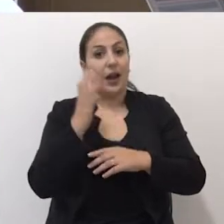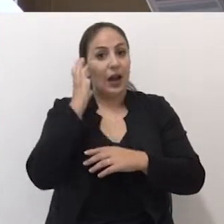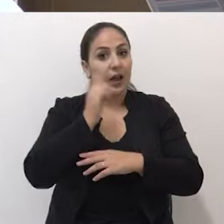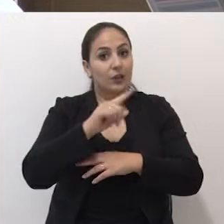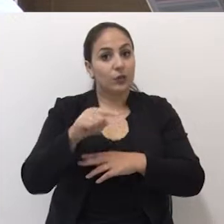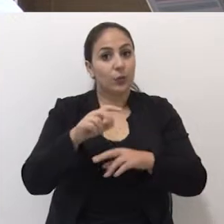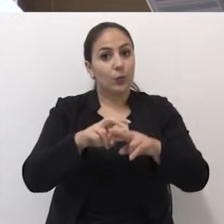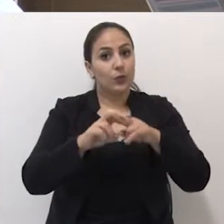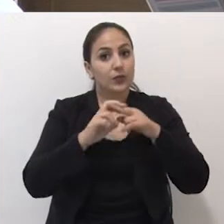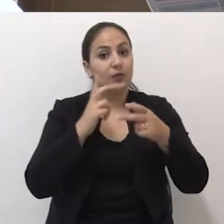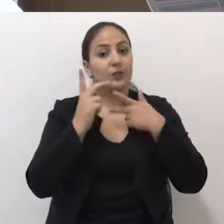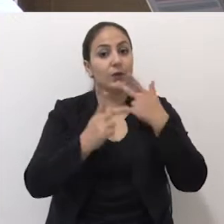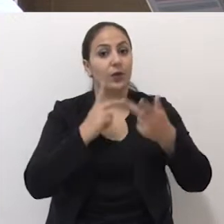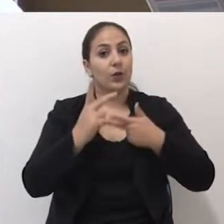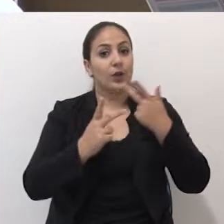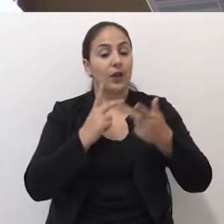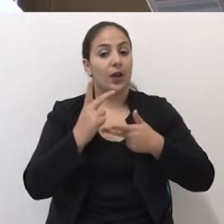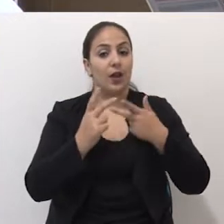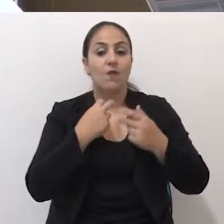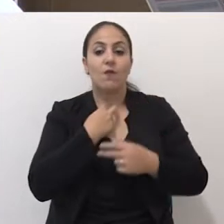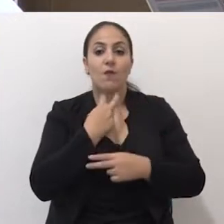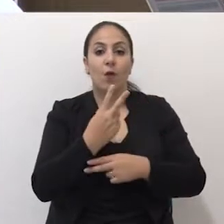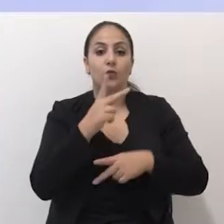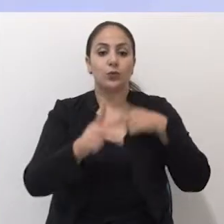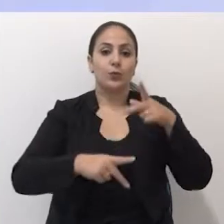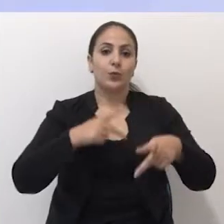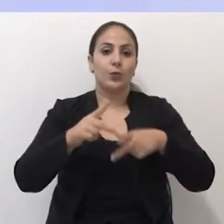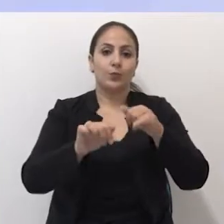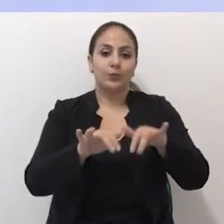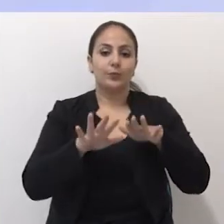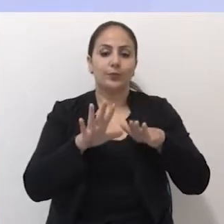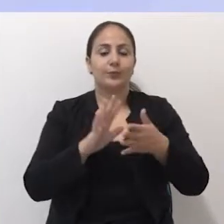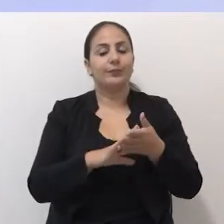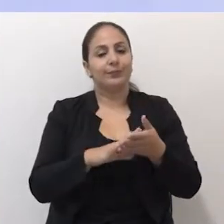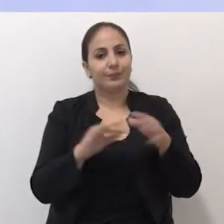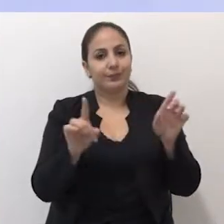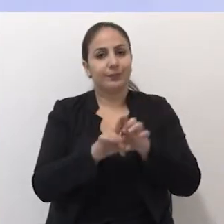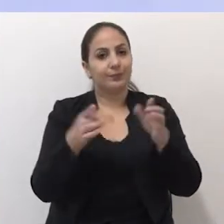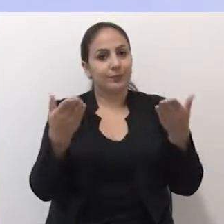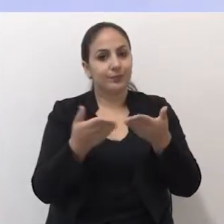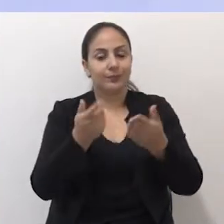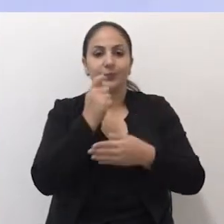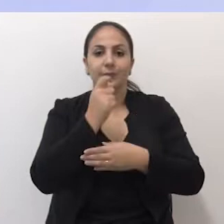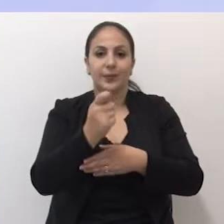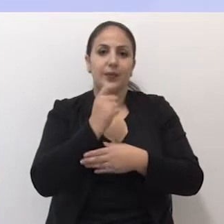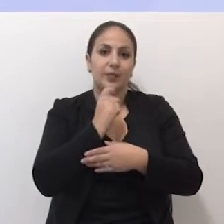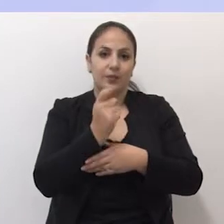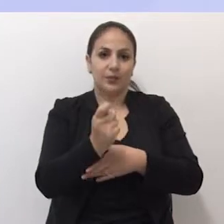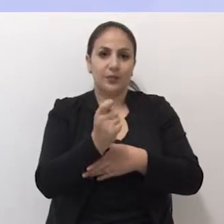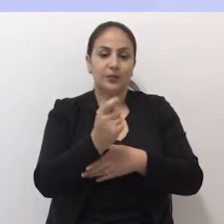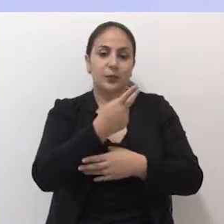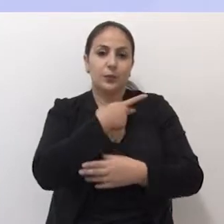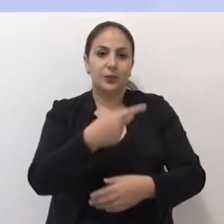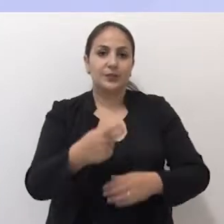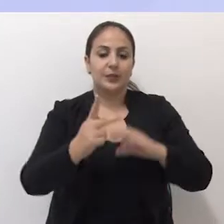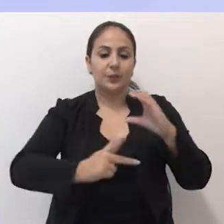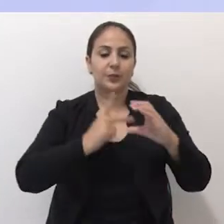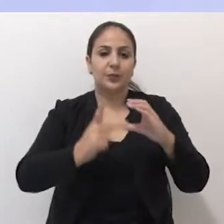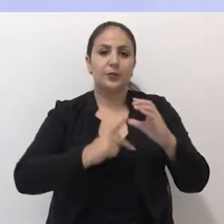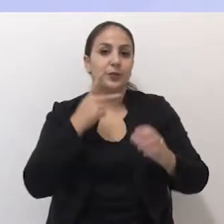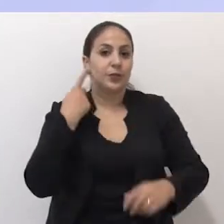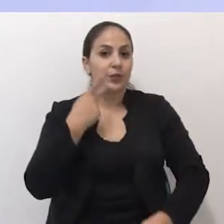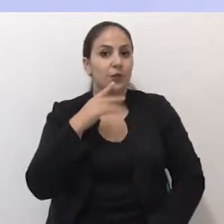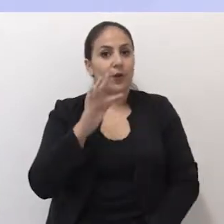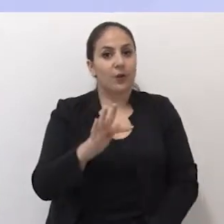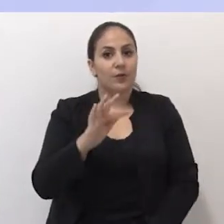disse que vai ser a voz do povo na tribuna. E ainda hoje, uma entrevista com o presidente do Legislativo, vereador